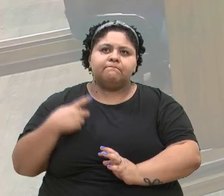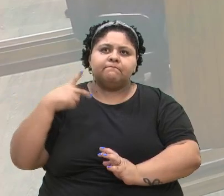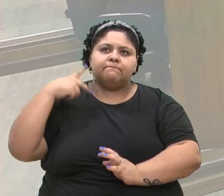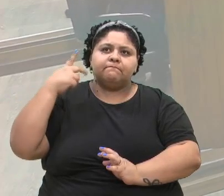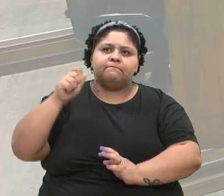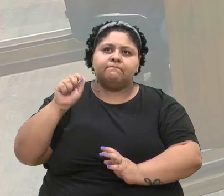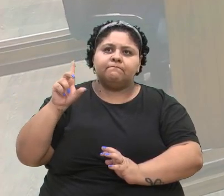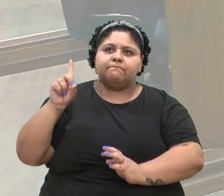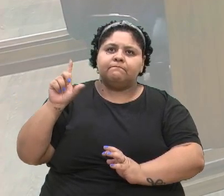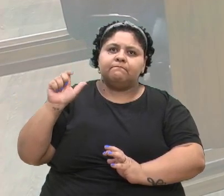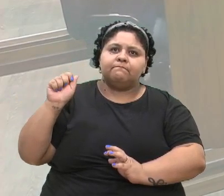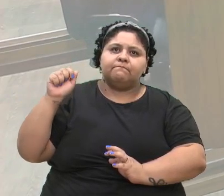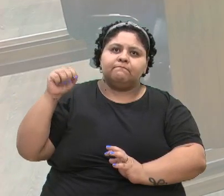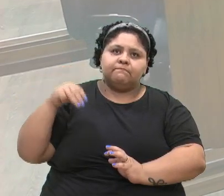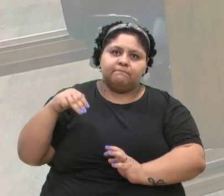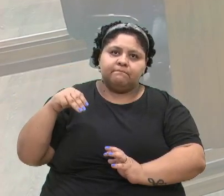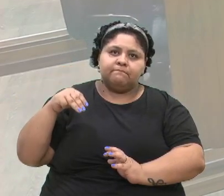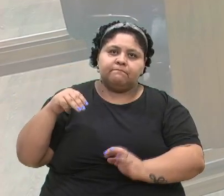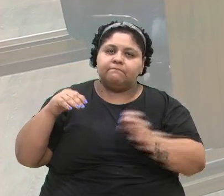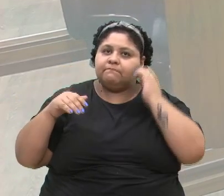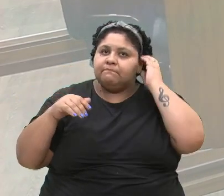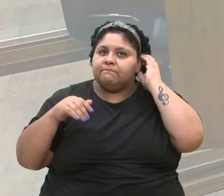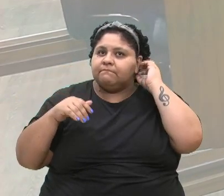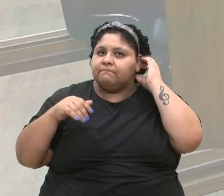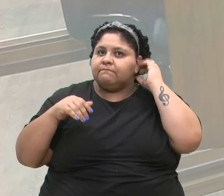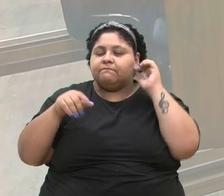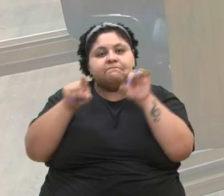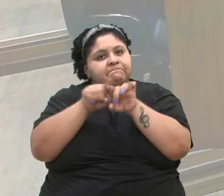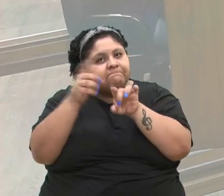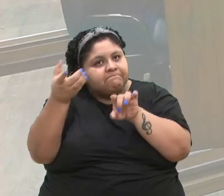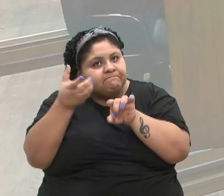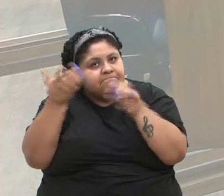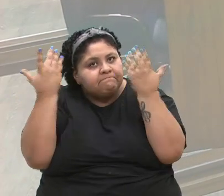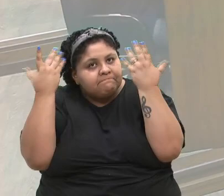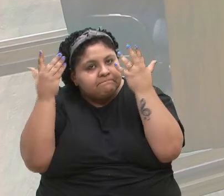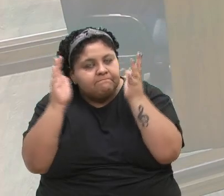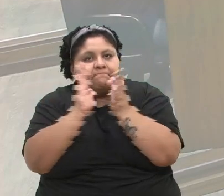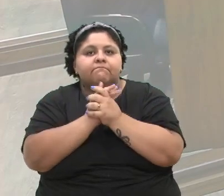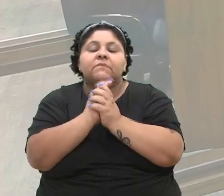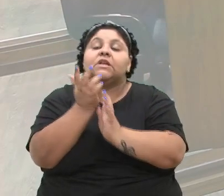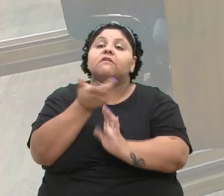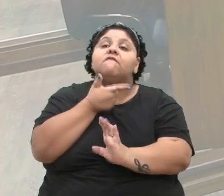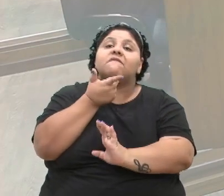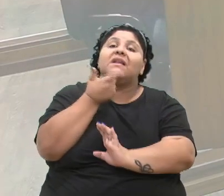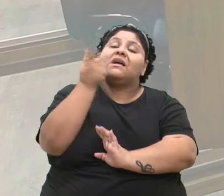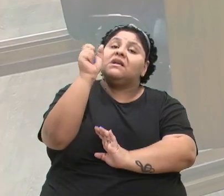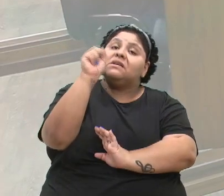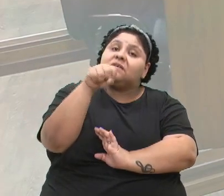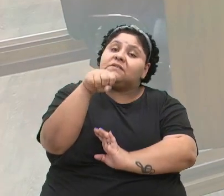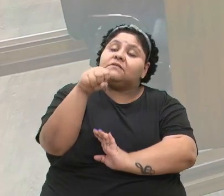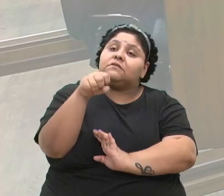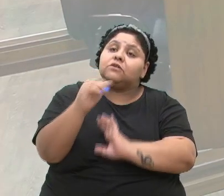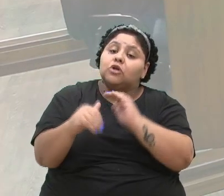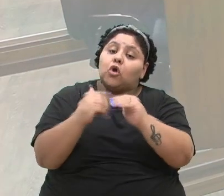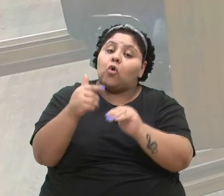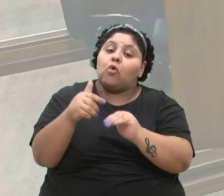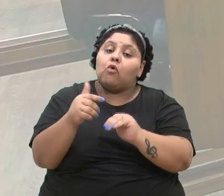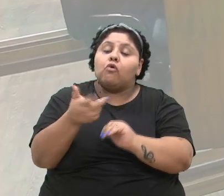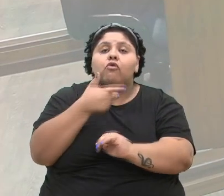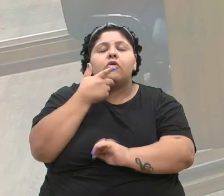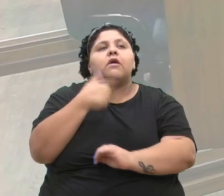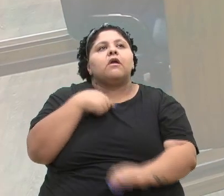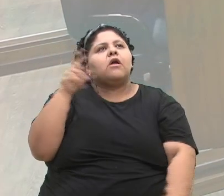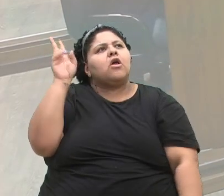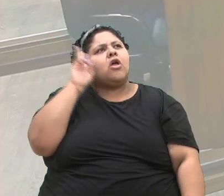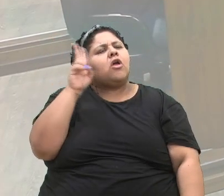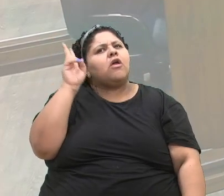Eu também queria lhe parabenizar e dizer, assim, que quando o senhor falava, eu lembrei